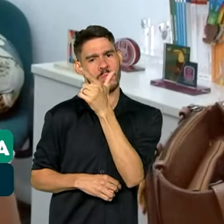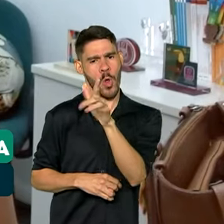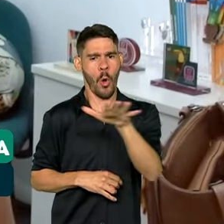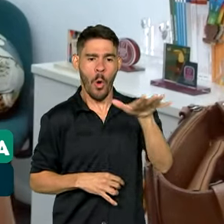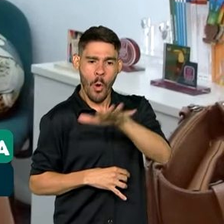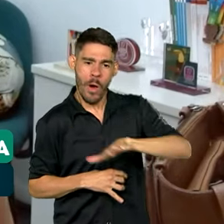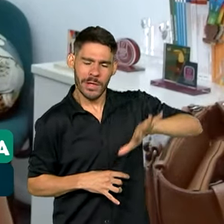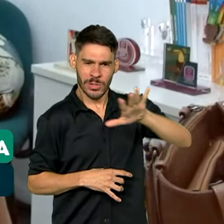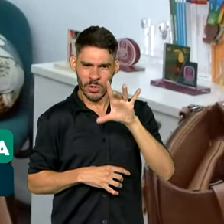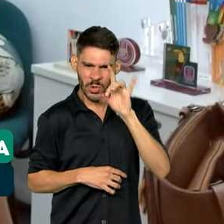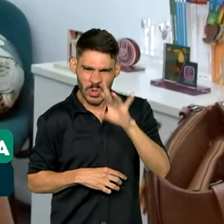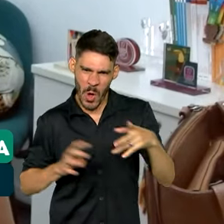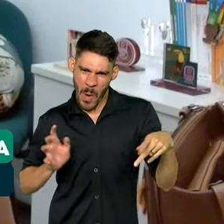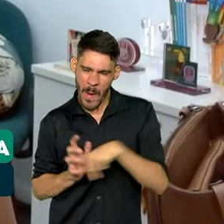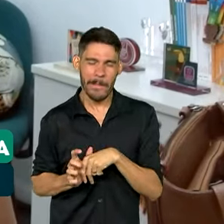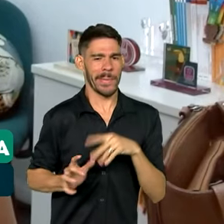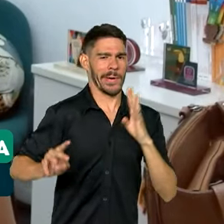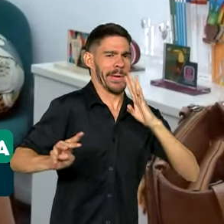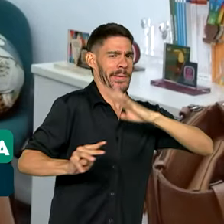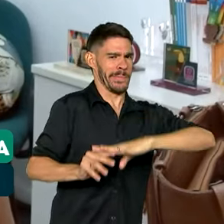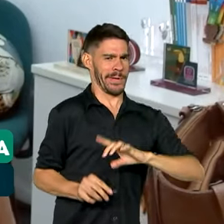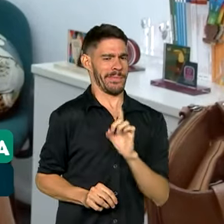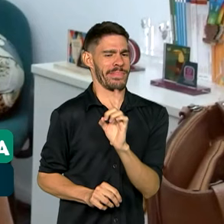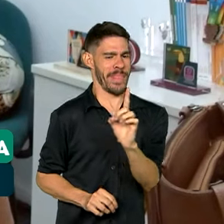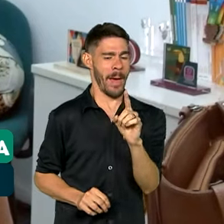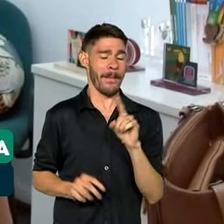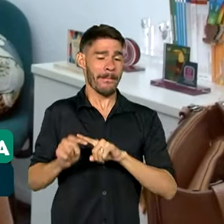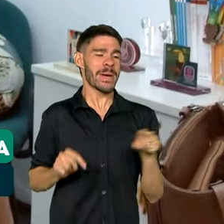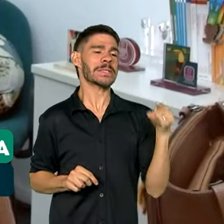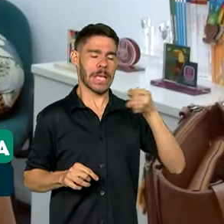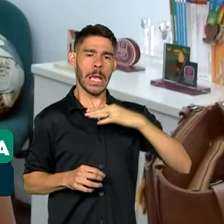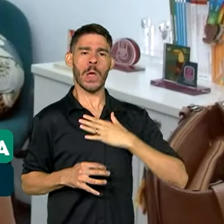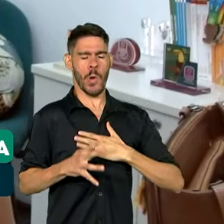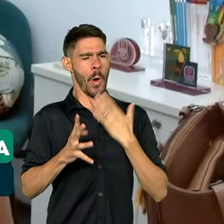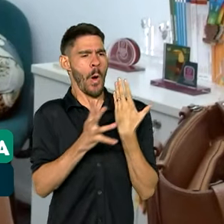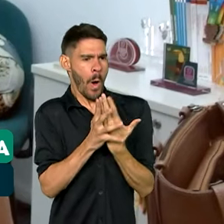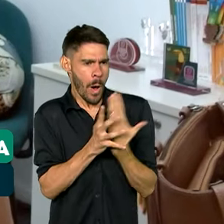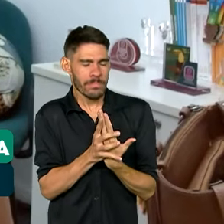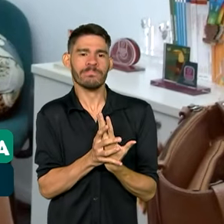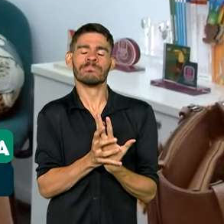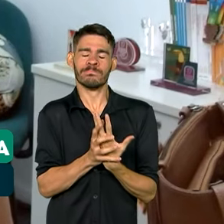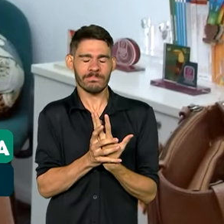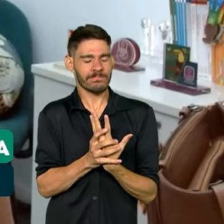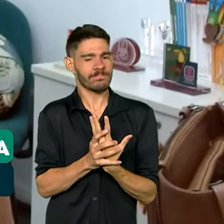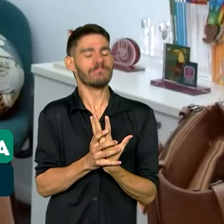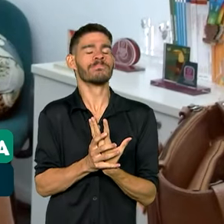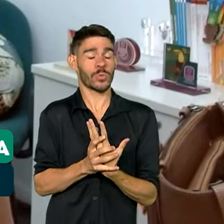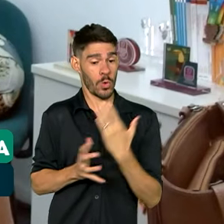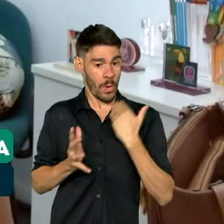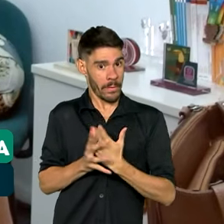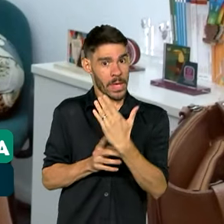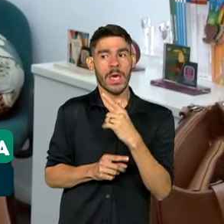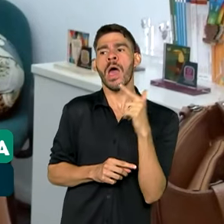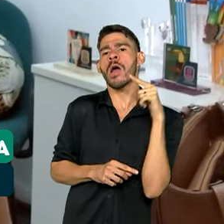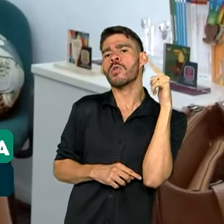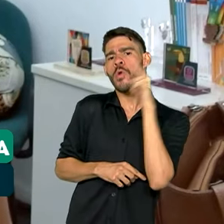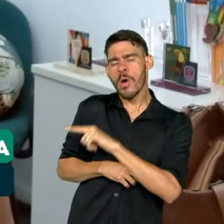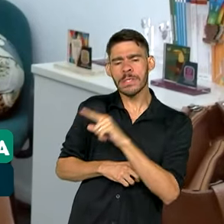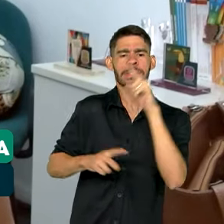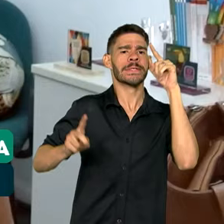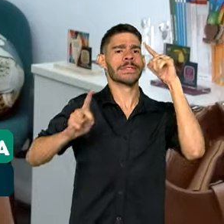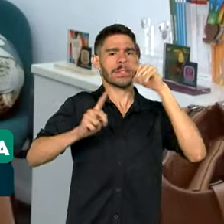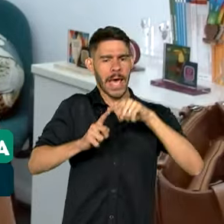áreas, não necessariamente a matemática, mas eles tomam gosto pelos estudos e eles conseguem atingir